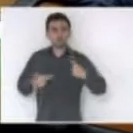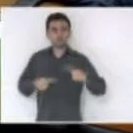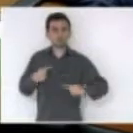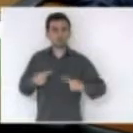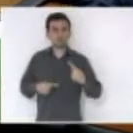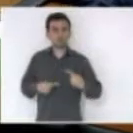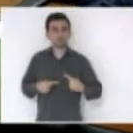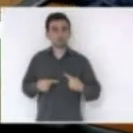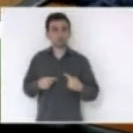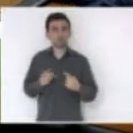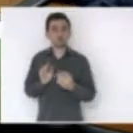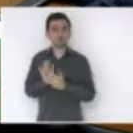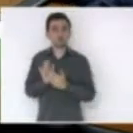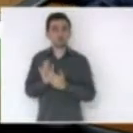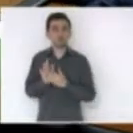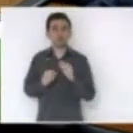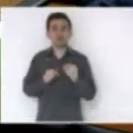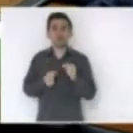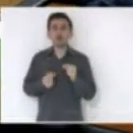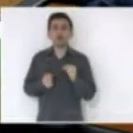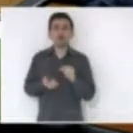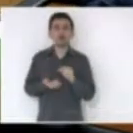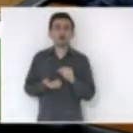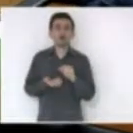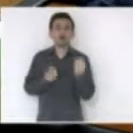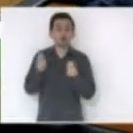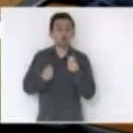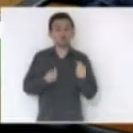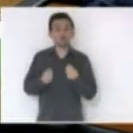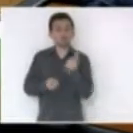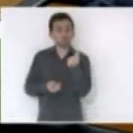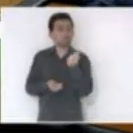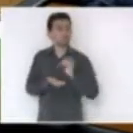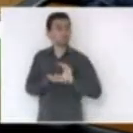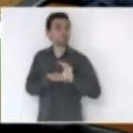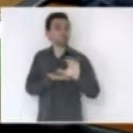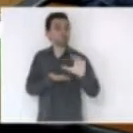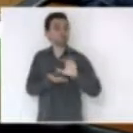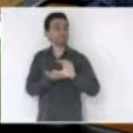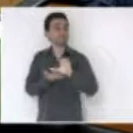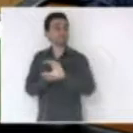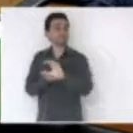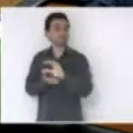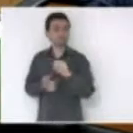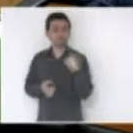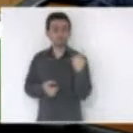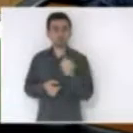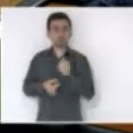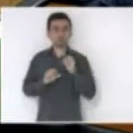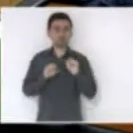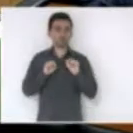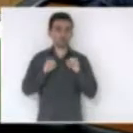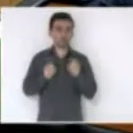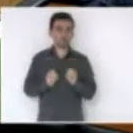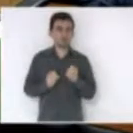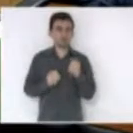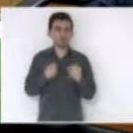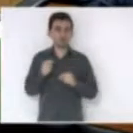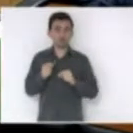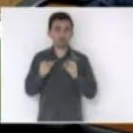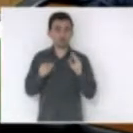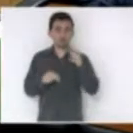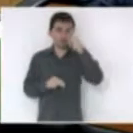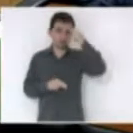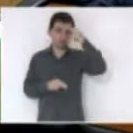da forma que esses recursos vão ser aplicados e todo mundo aqui defende na linha do deputado